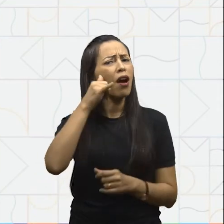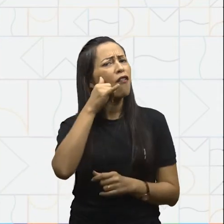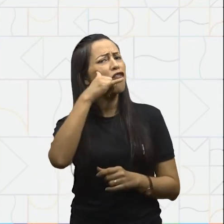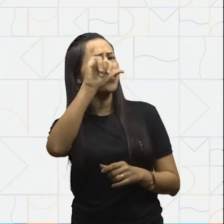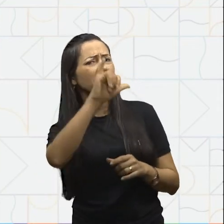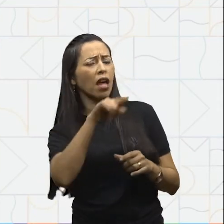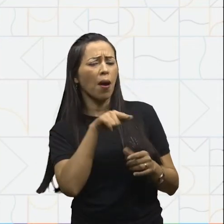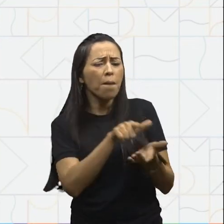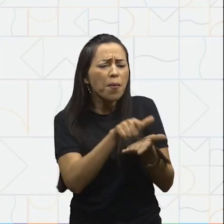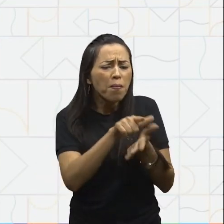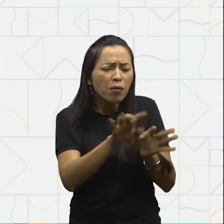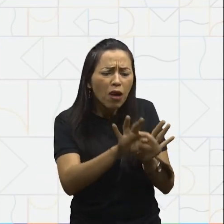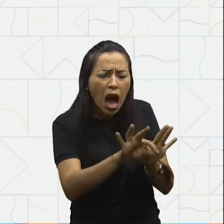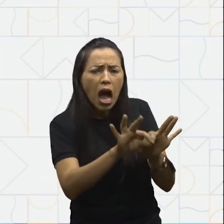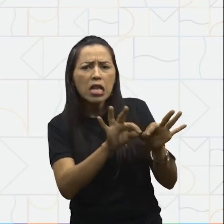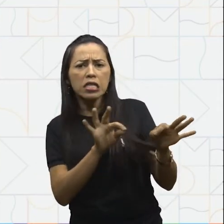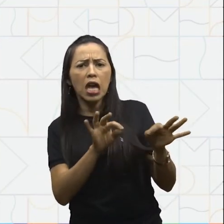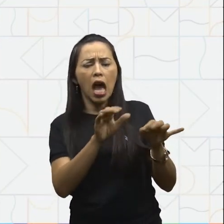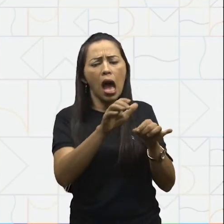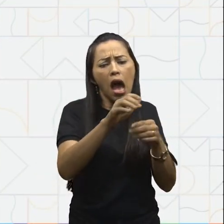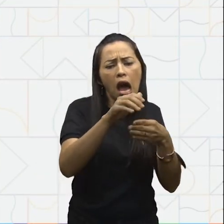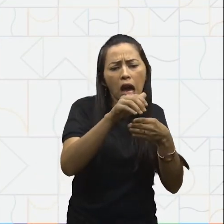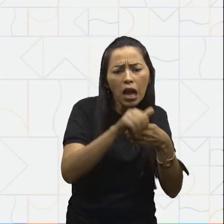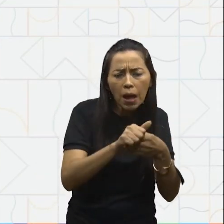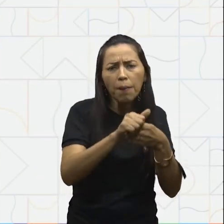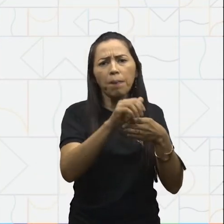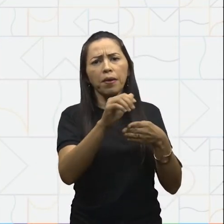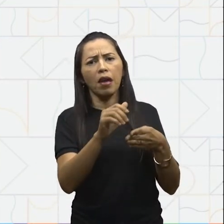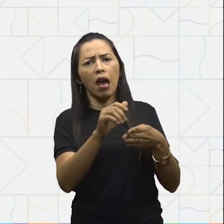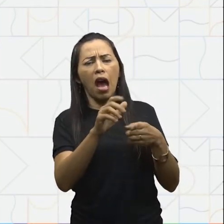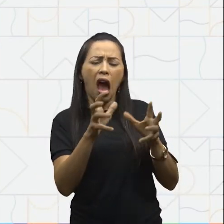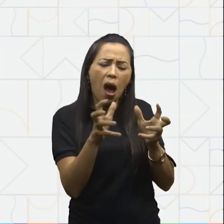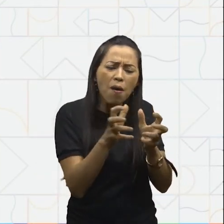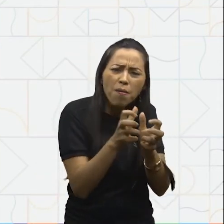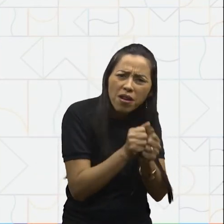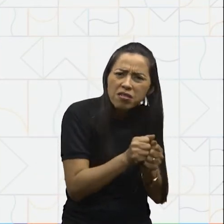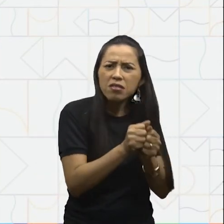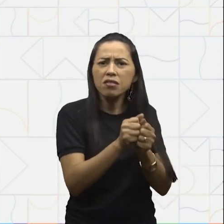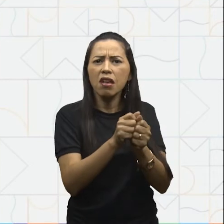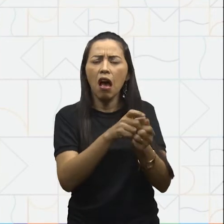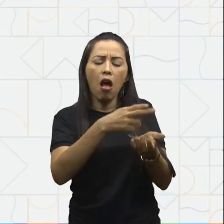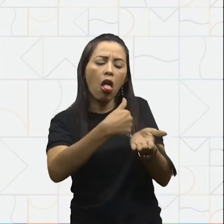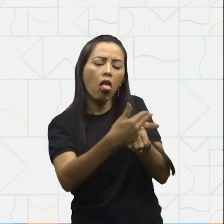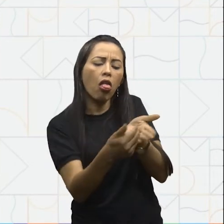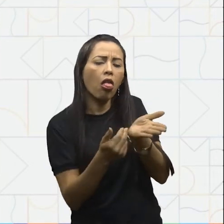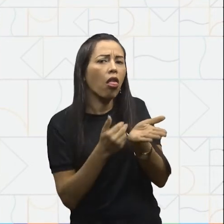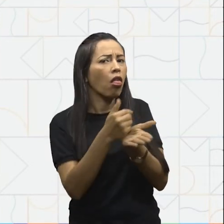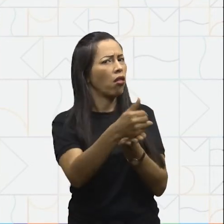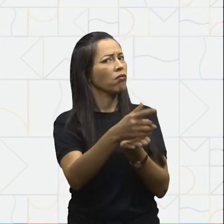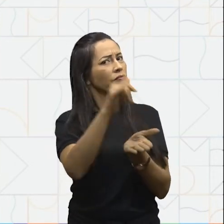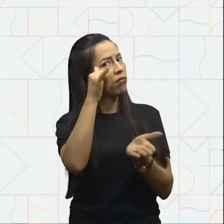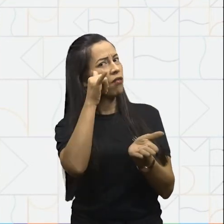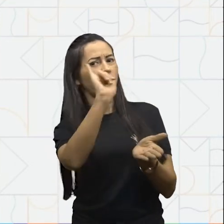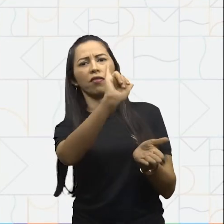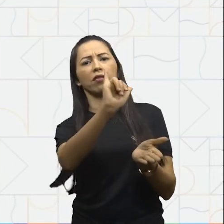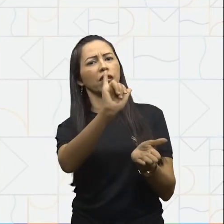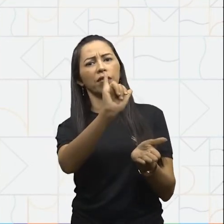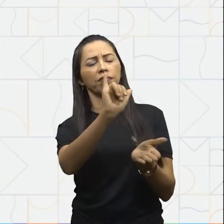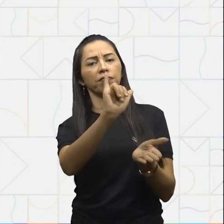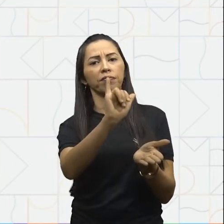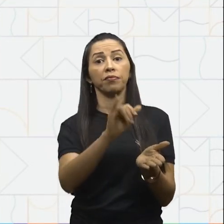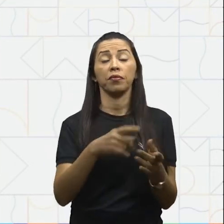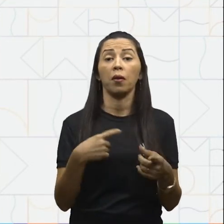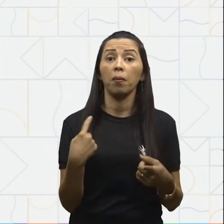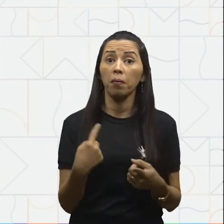escrever, grampear, amassar, desenhar e não amolhar,